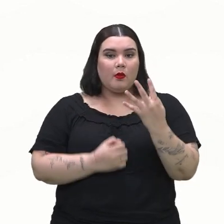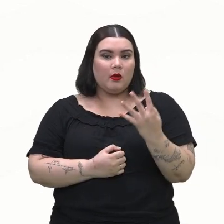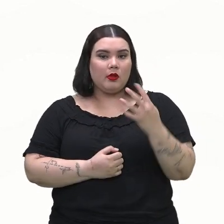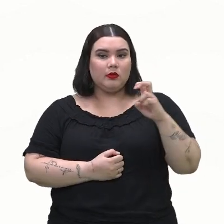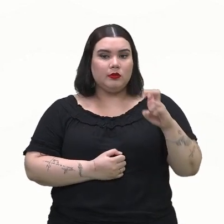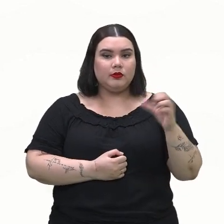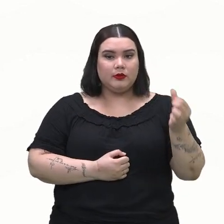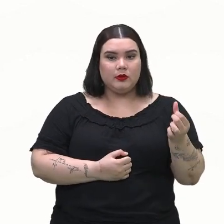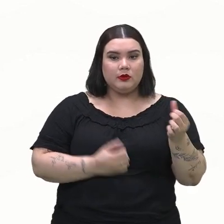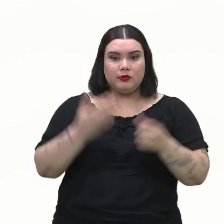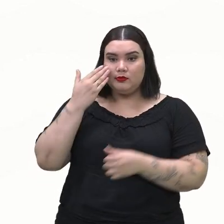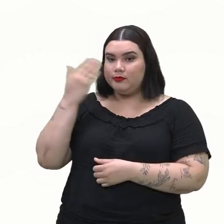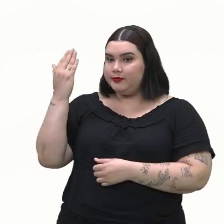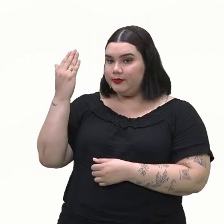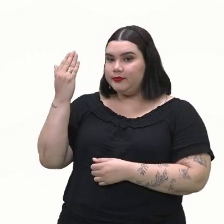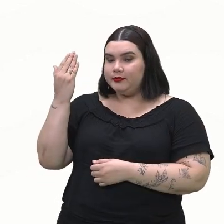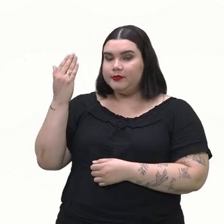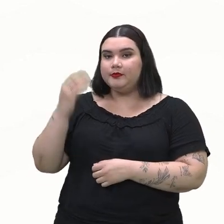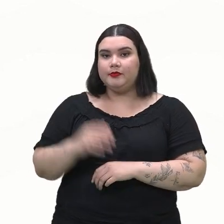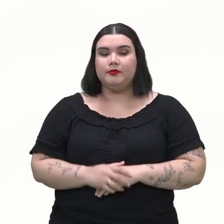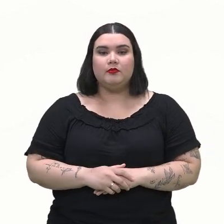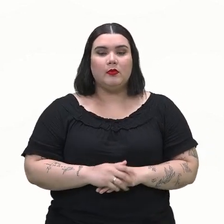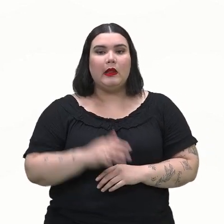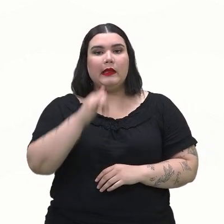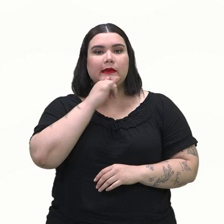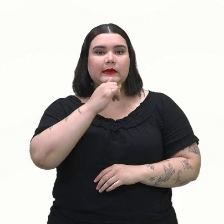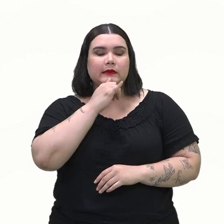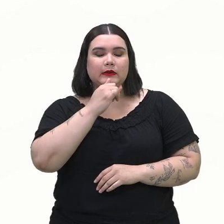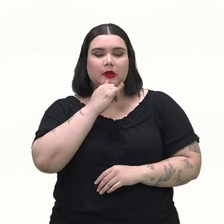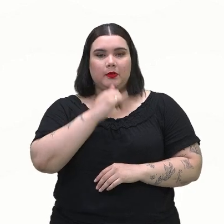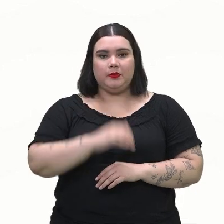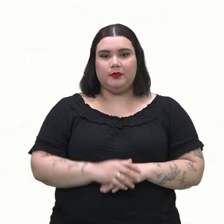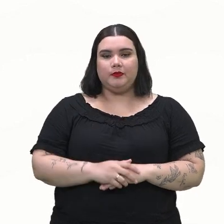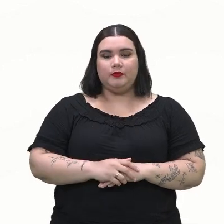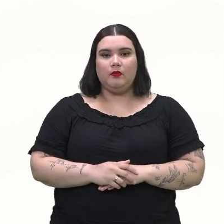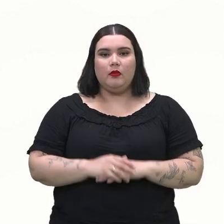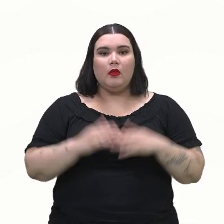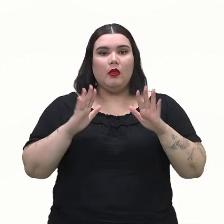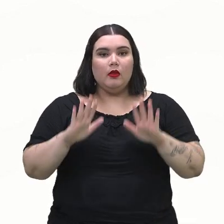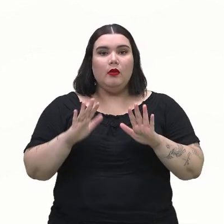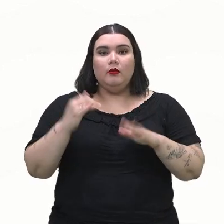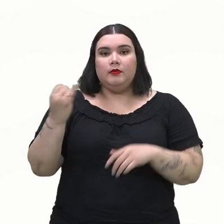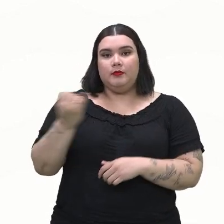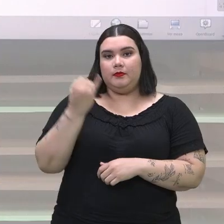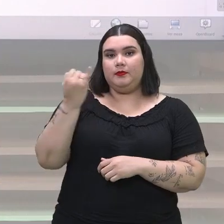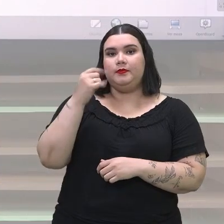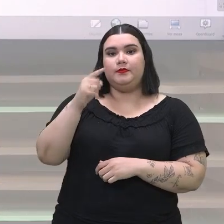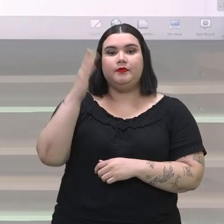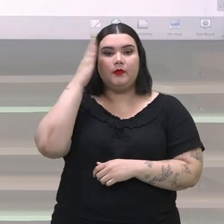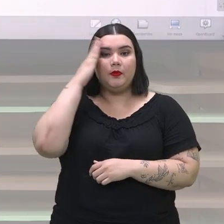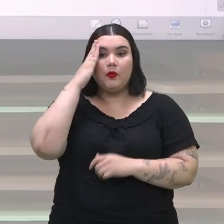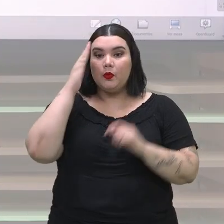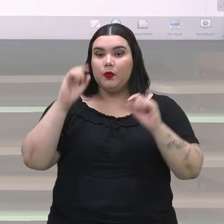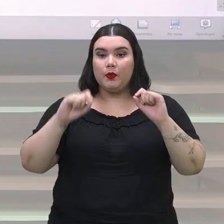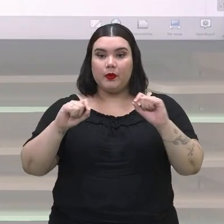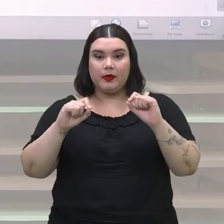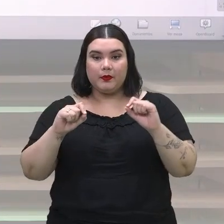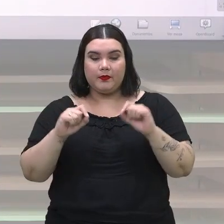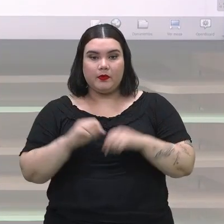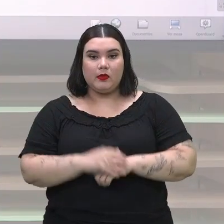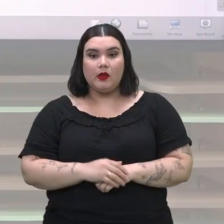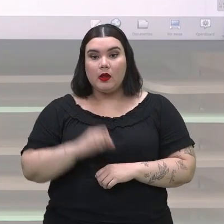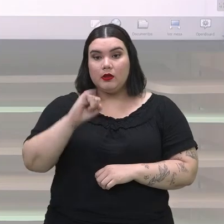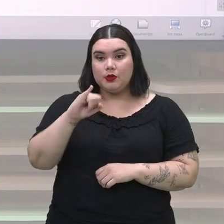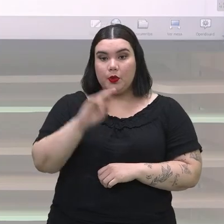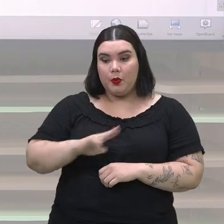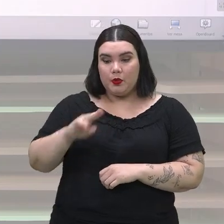1 até 6. Então, por exemplo, é importante você verificar que, quando trabalharmos com